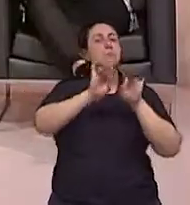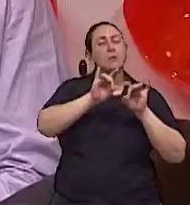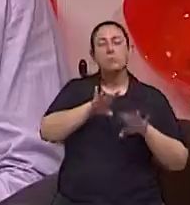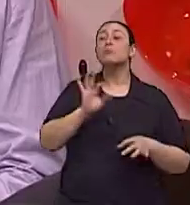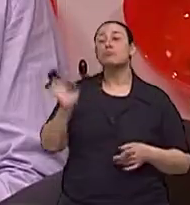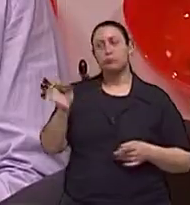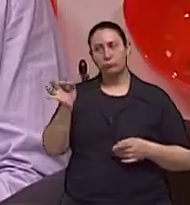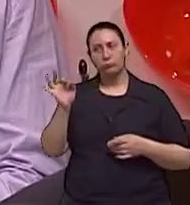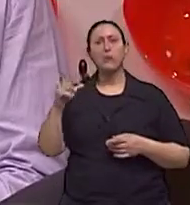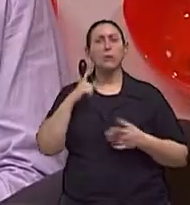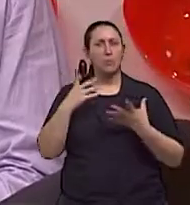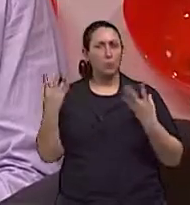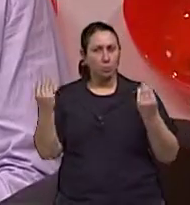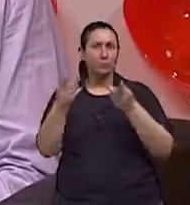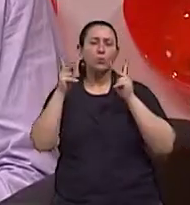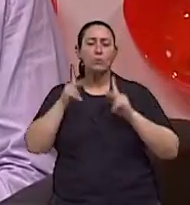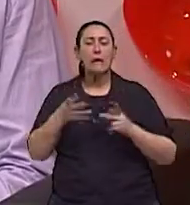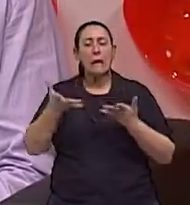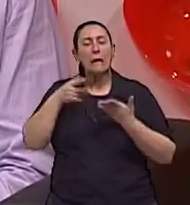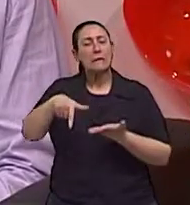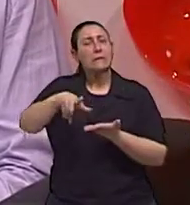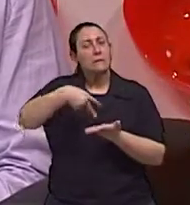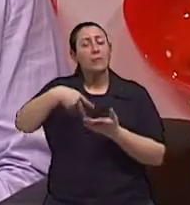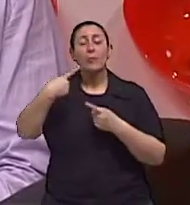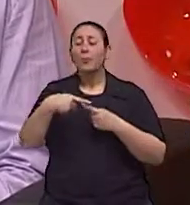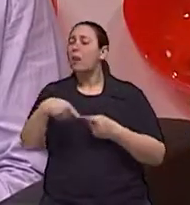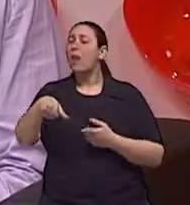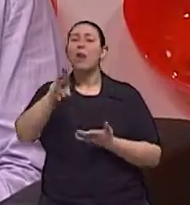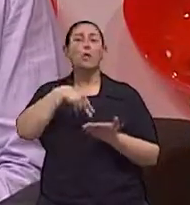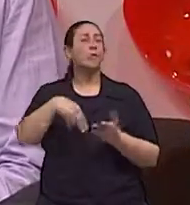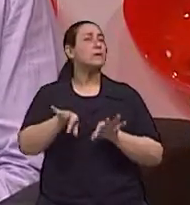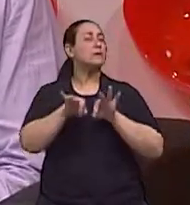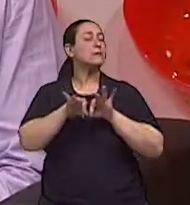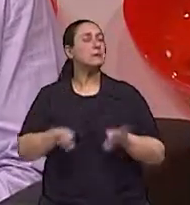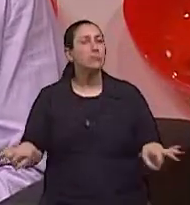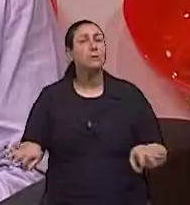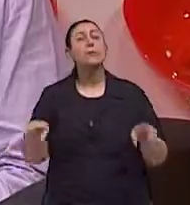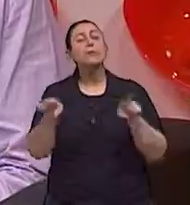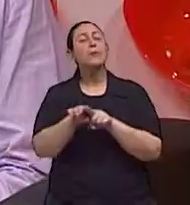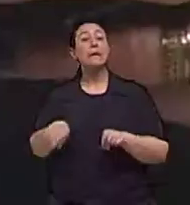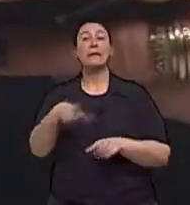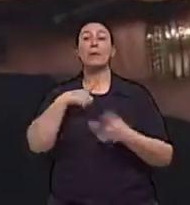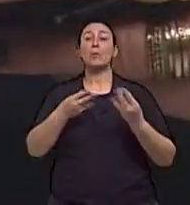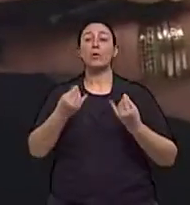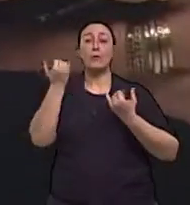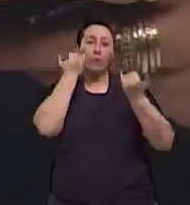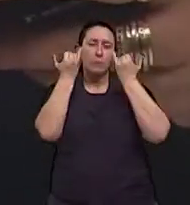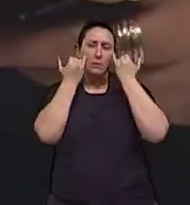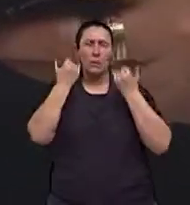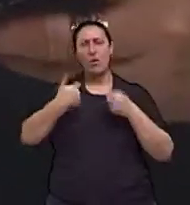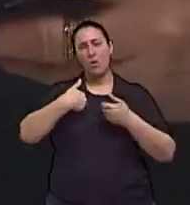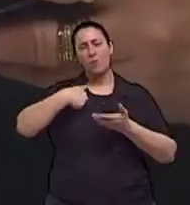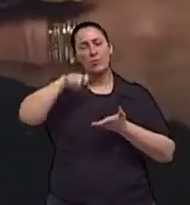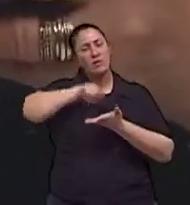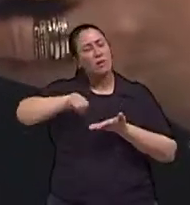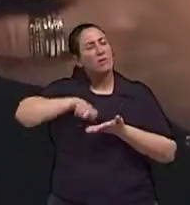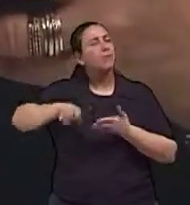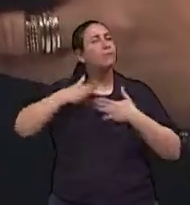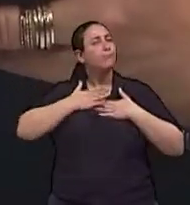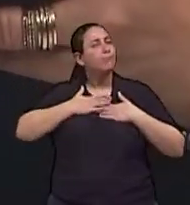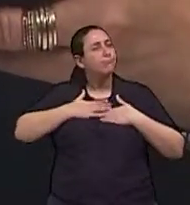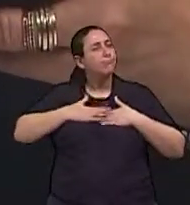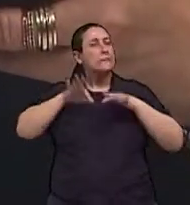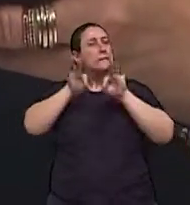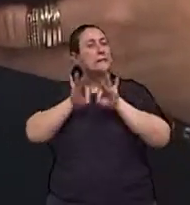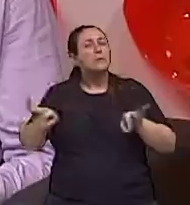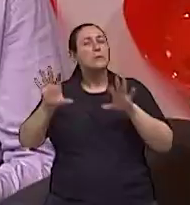a procura é muito grande por ele justamente porque ele tem uma leitura simples e que tem muita informação Eu procurei escrevê-lo de uma maneira bem simples bem